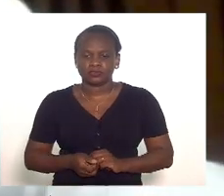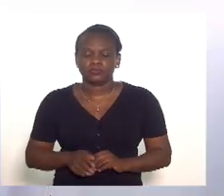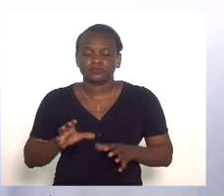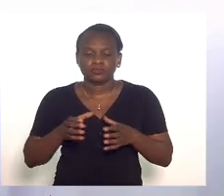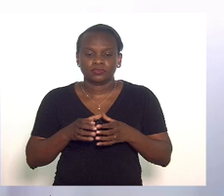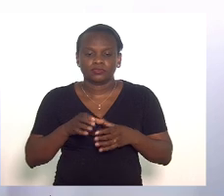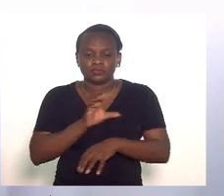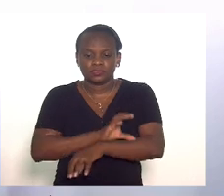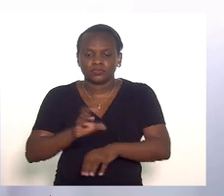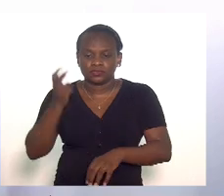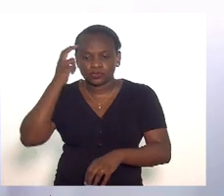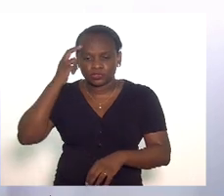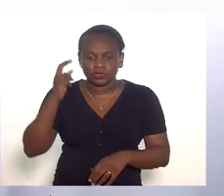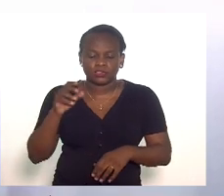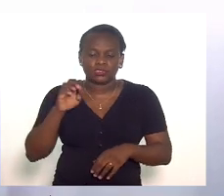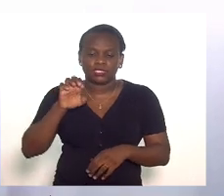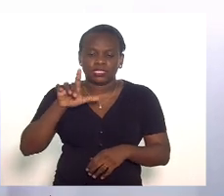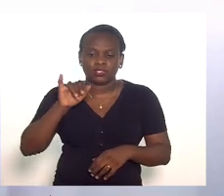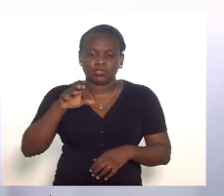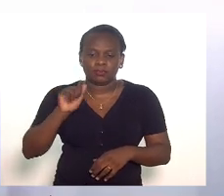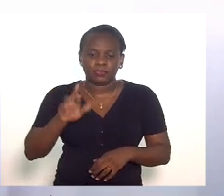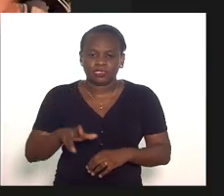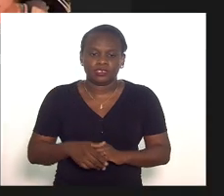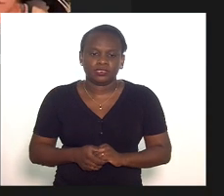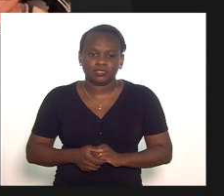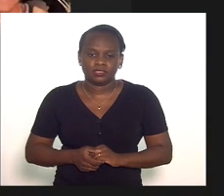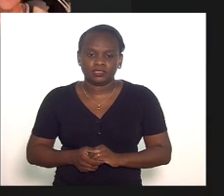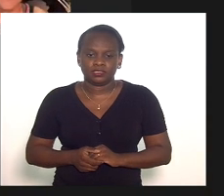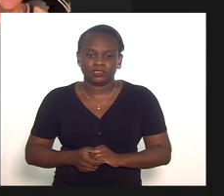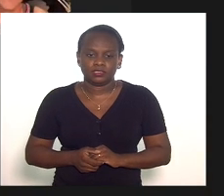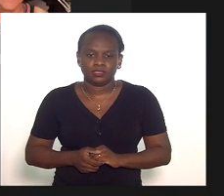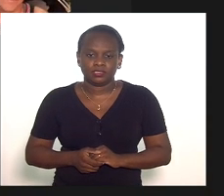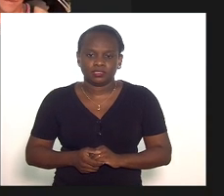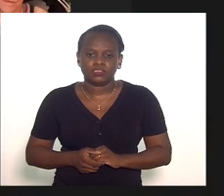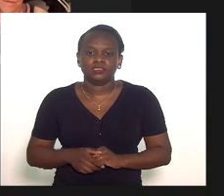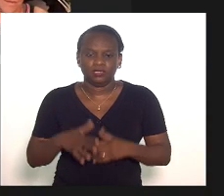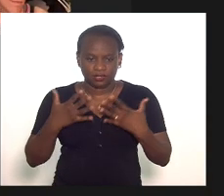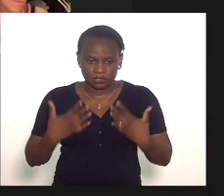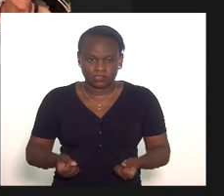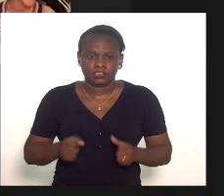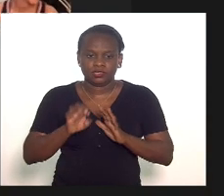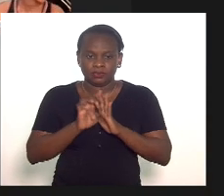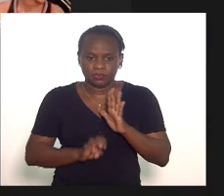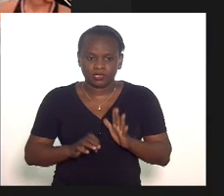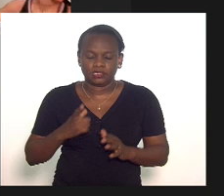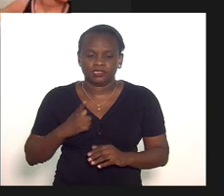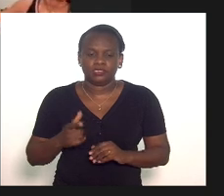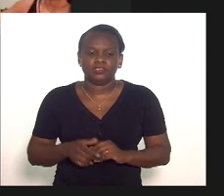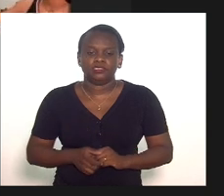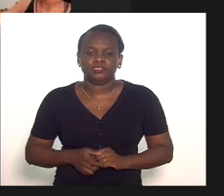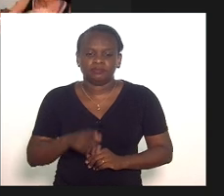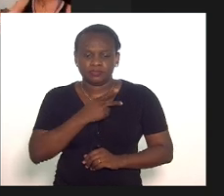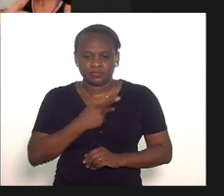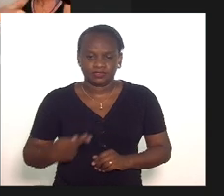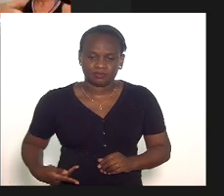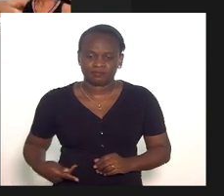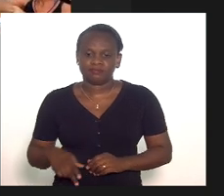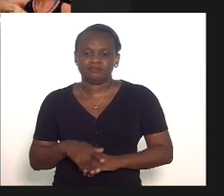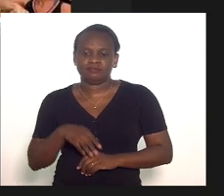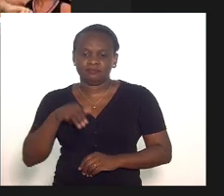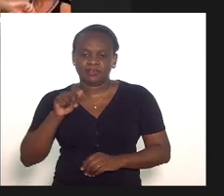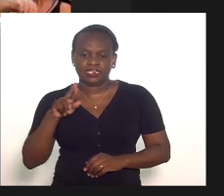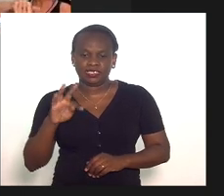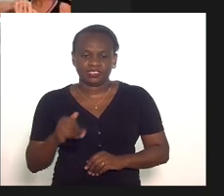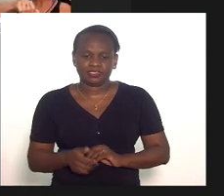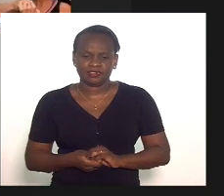de Cultura deputado Eleomar Coelho favorável com emendas nobre presidente Marta